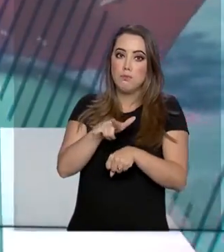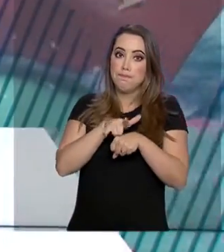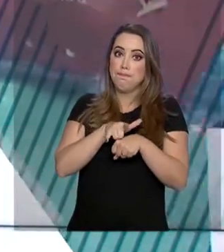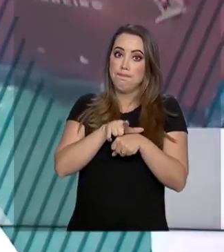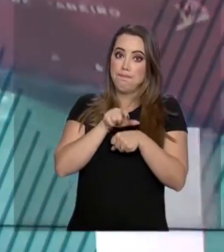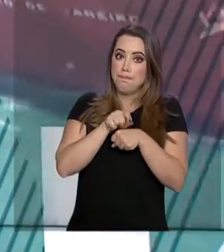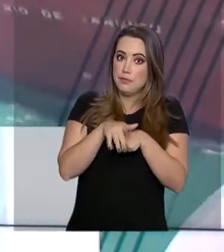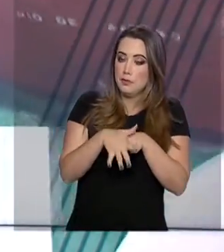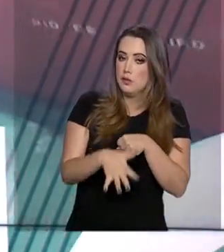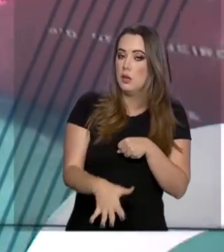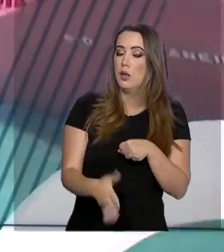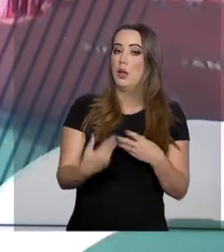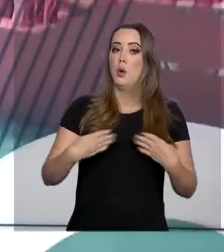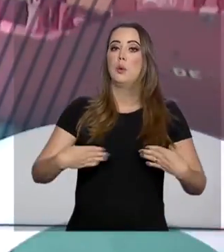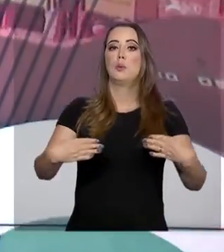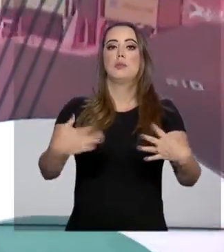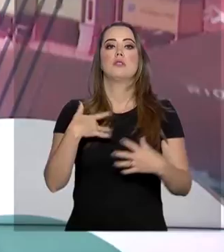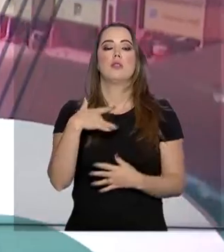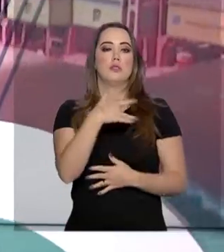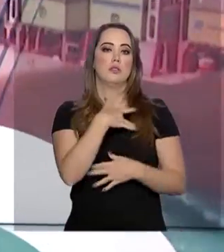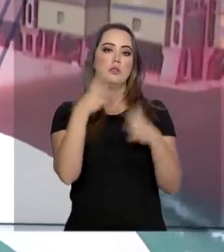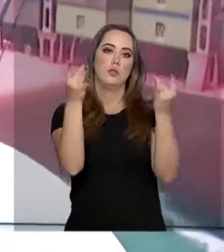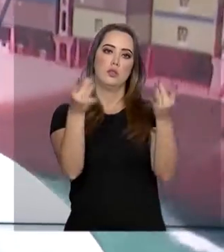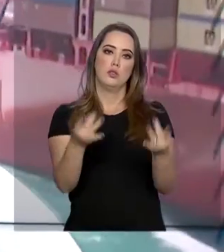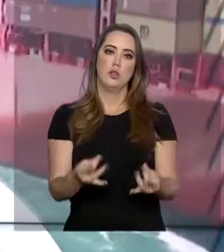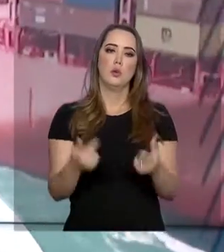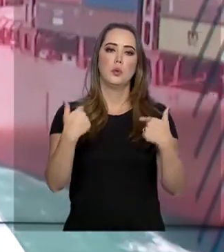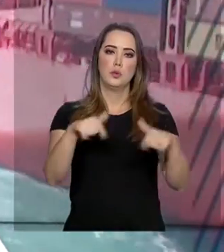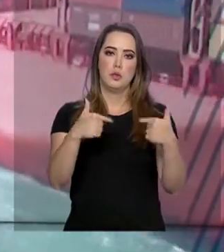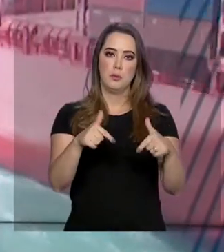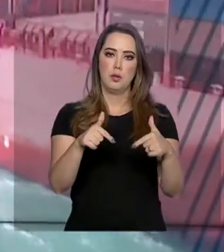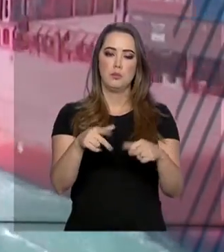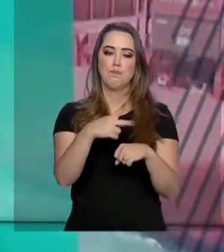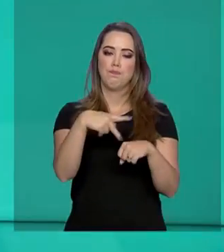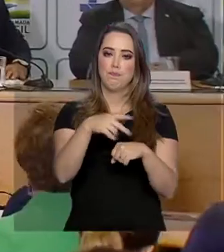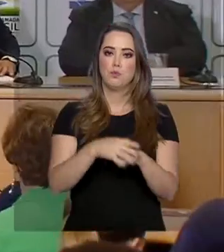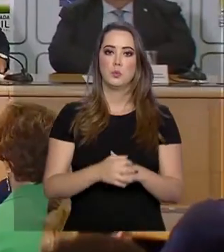Saúde destacou as ações preventivas já tomadas pelo país.